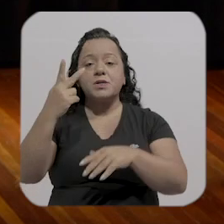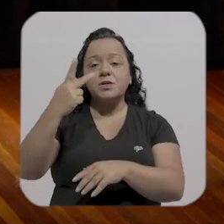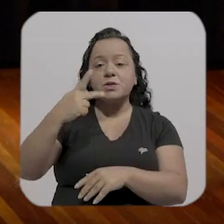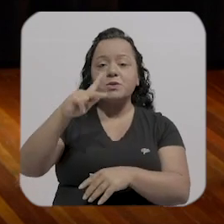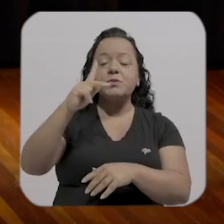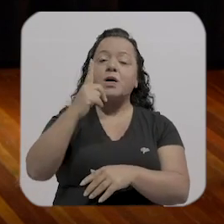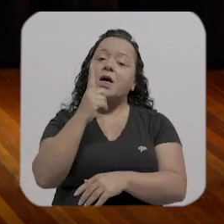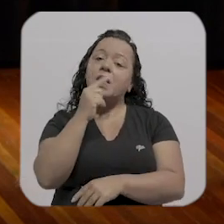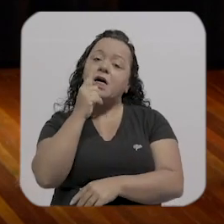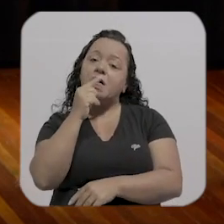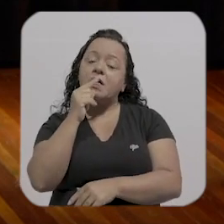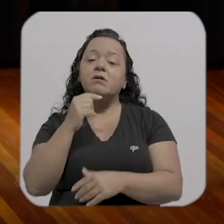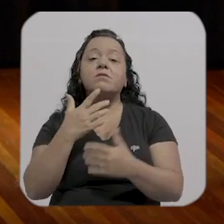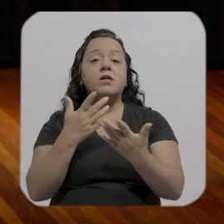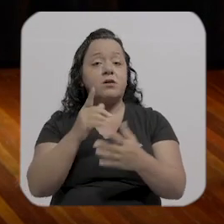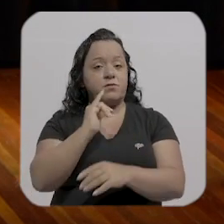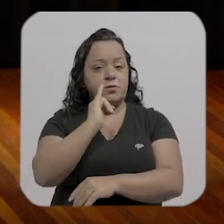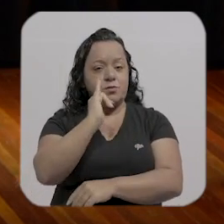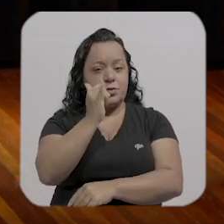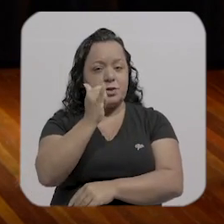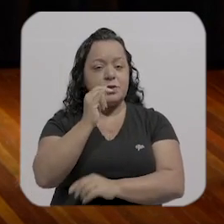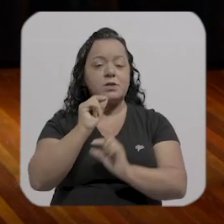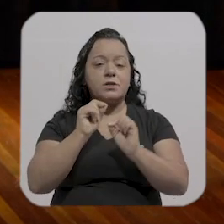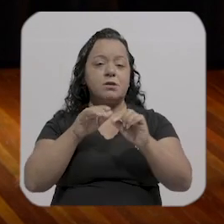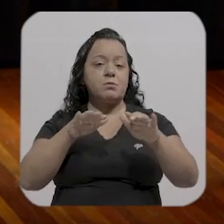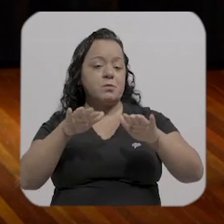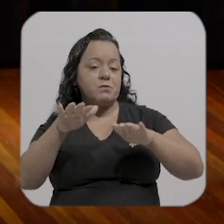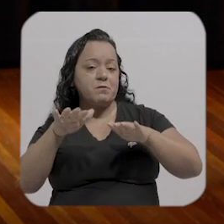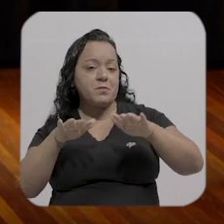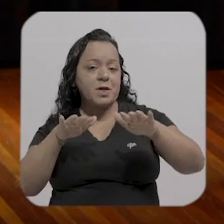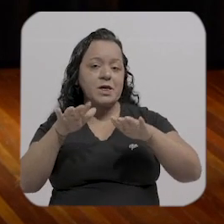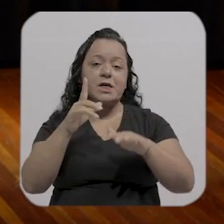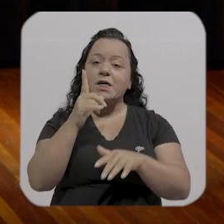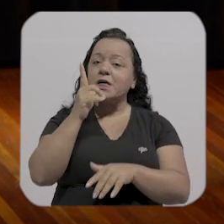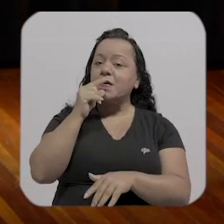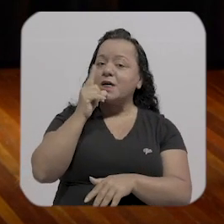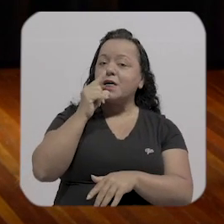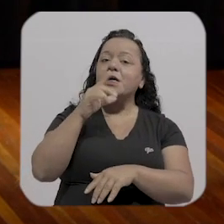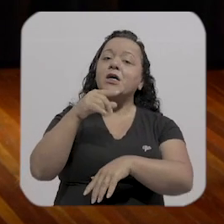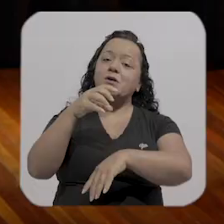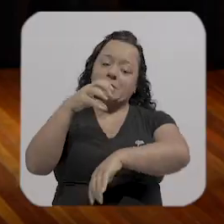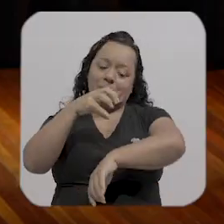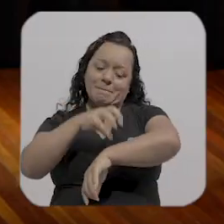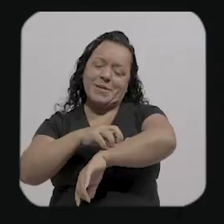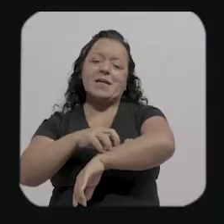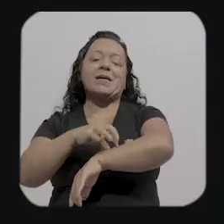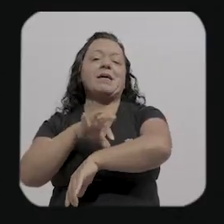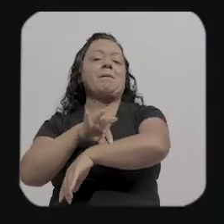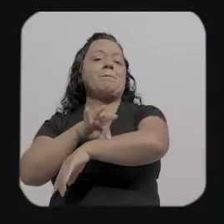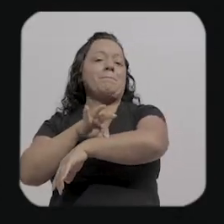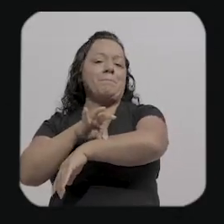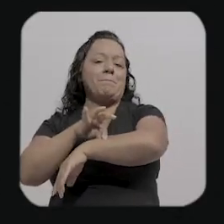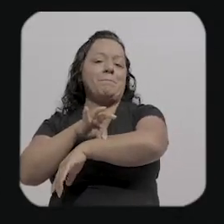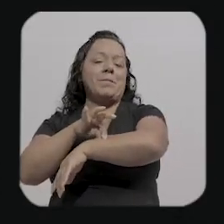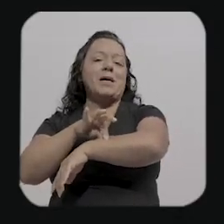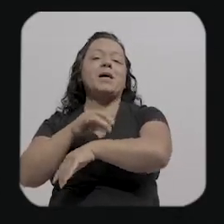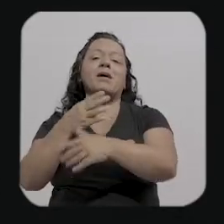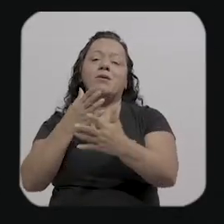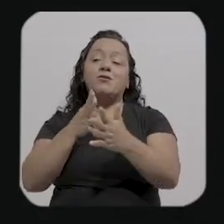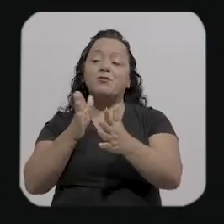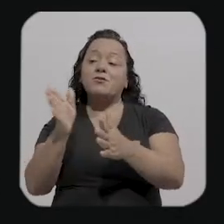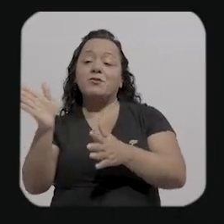e eu vou contar uma coisa pra você esse teu movimento de águas que tá marcado na pele te levou pra lugares assim